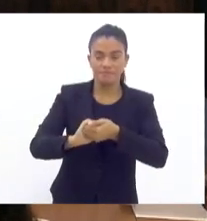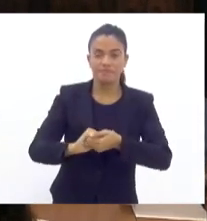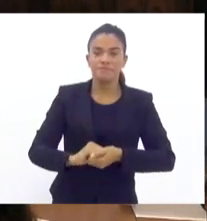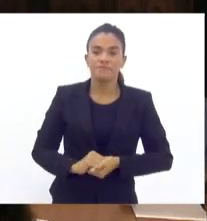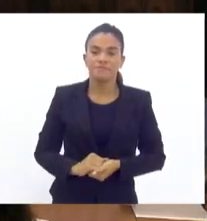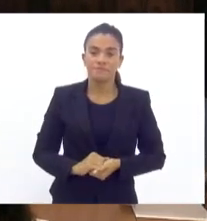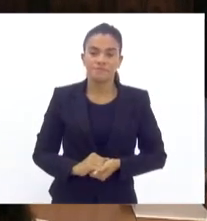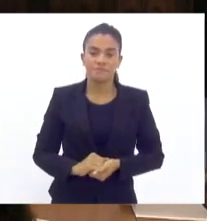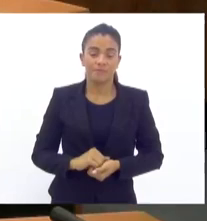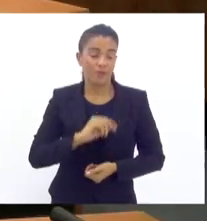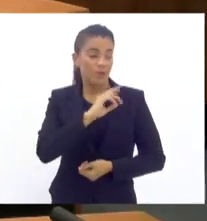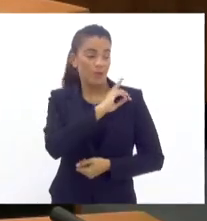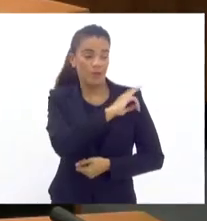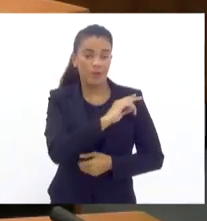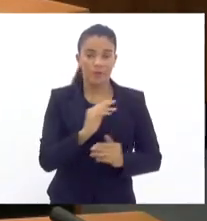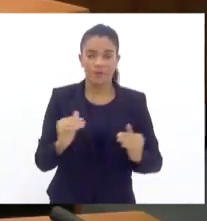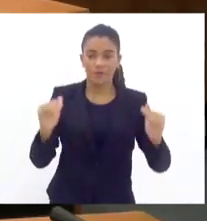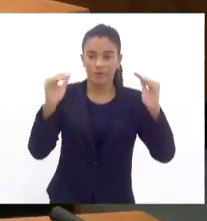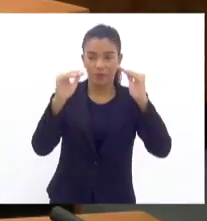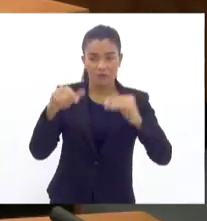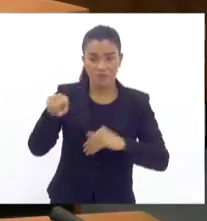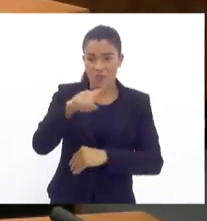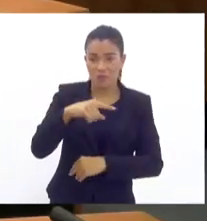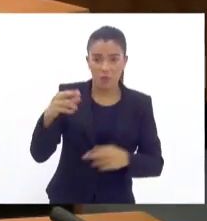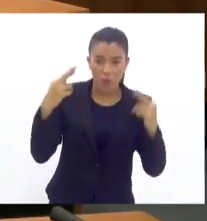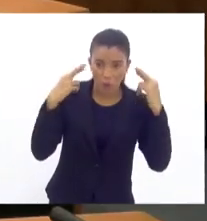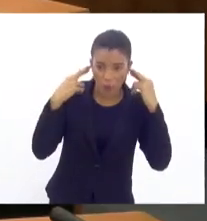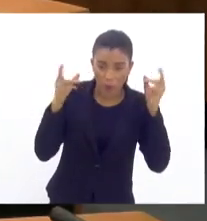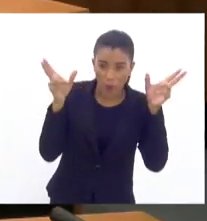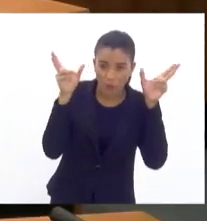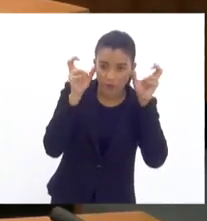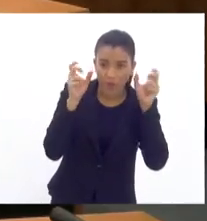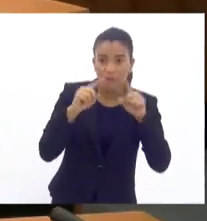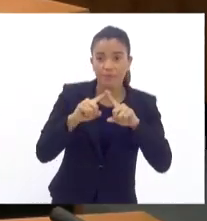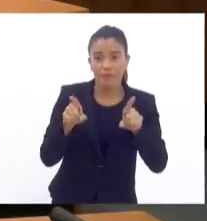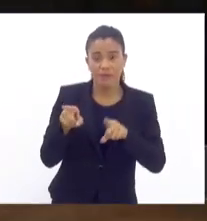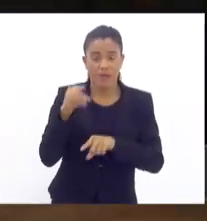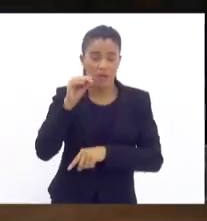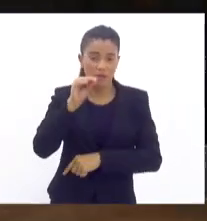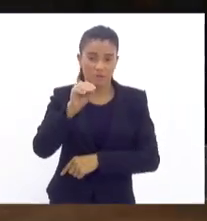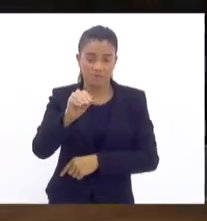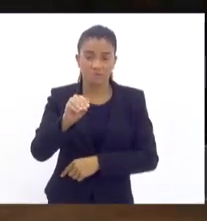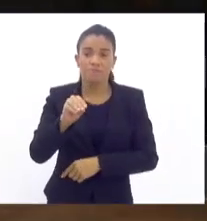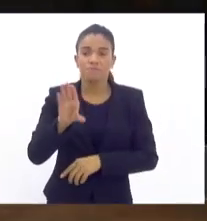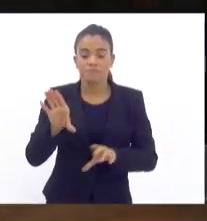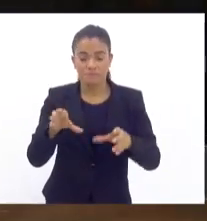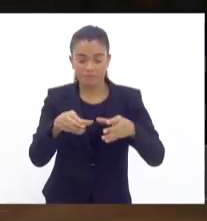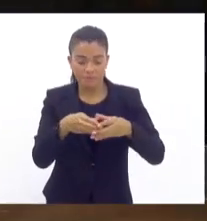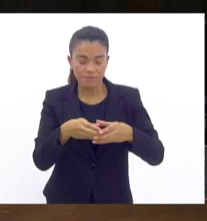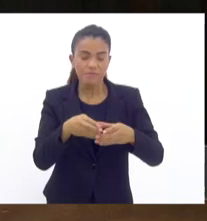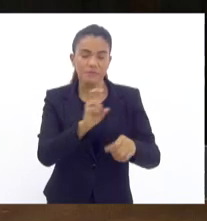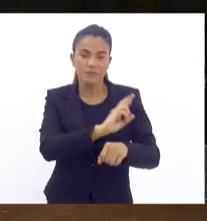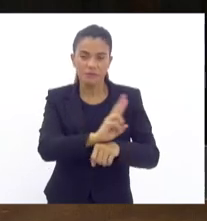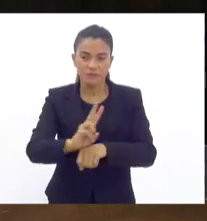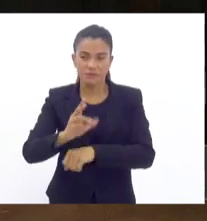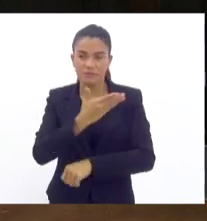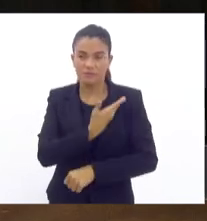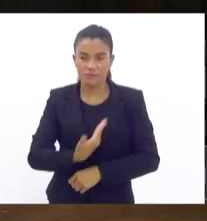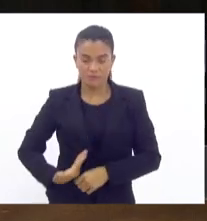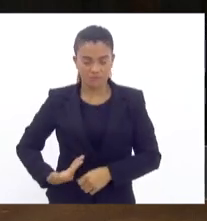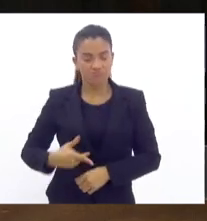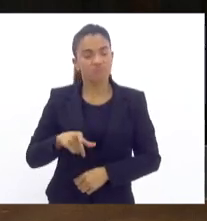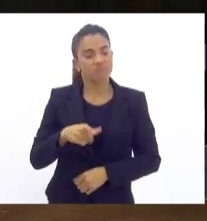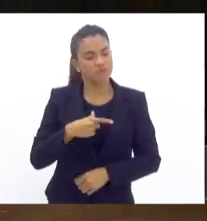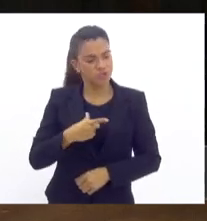coronel André Henrique, nem todos puderam ouvir, mas ele disse que os membros da Comissão de Segurança Pública estão